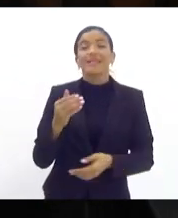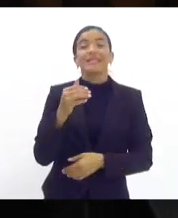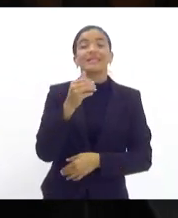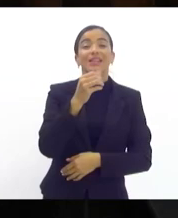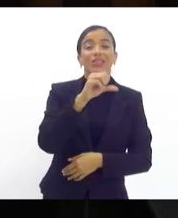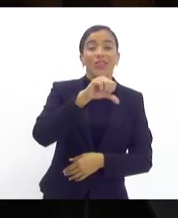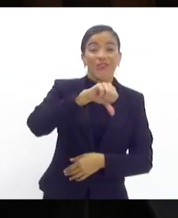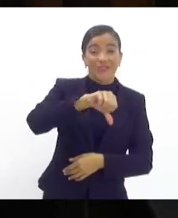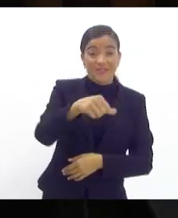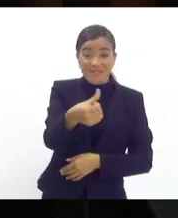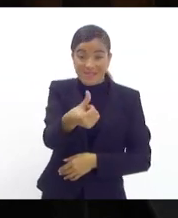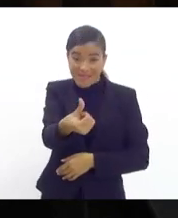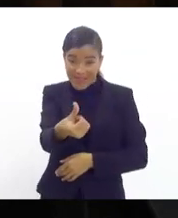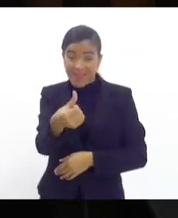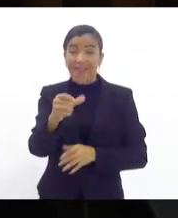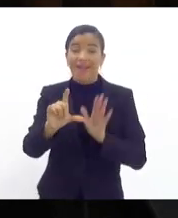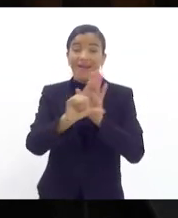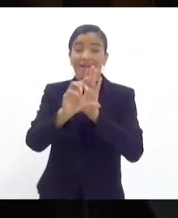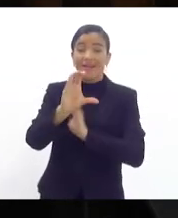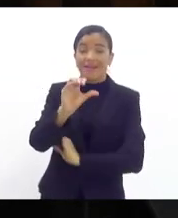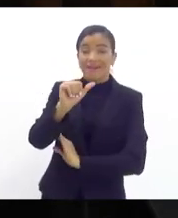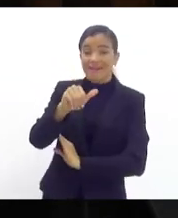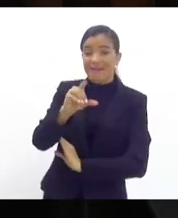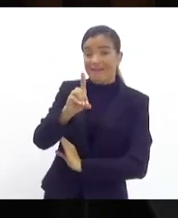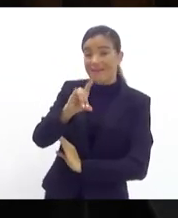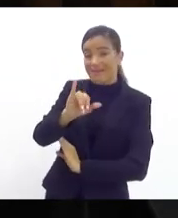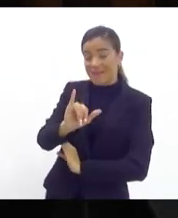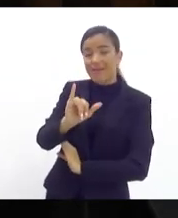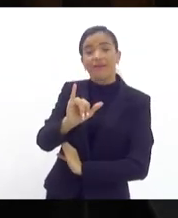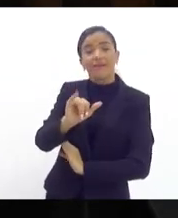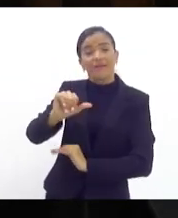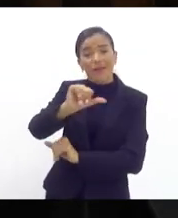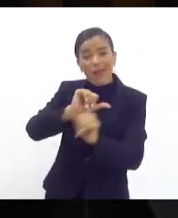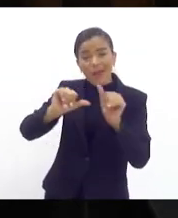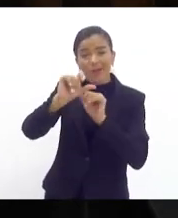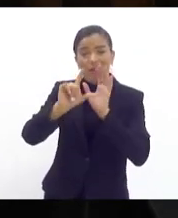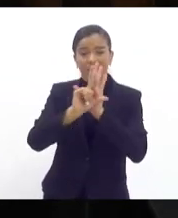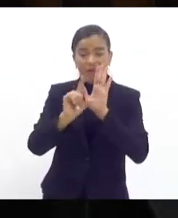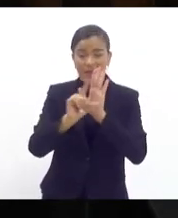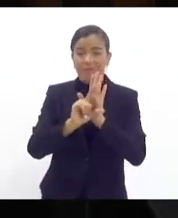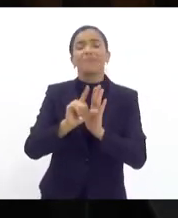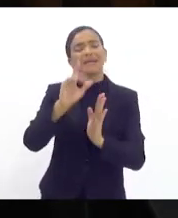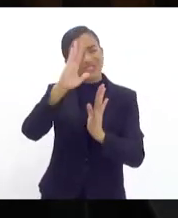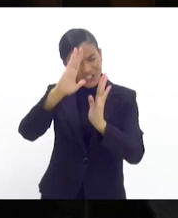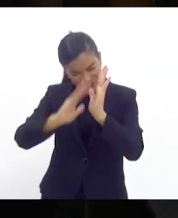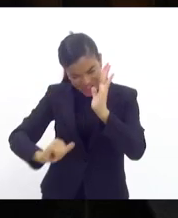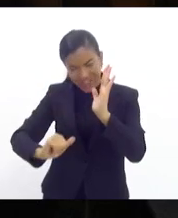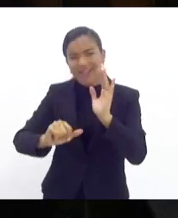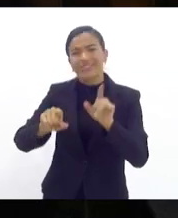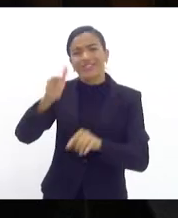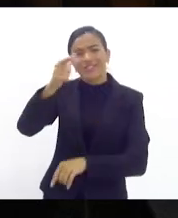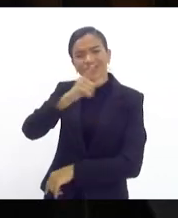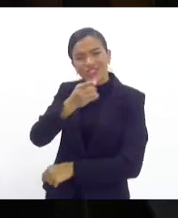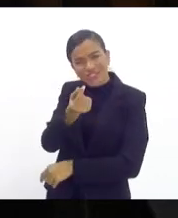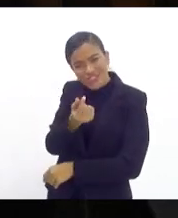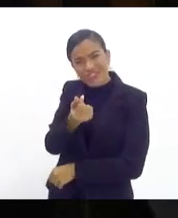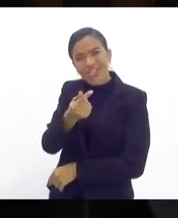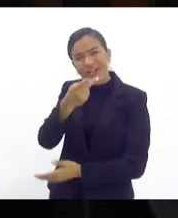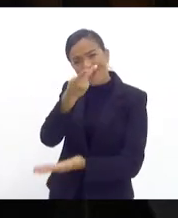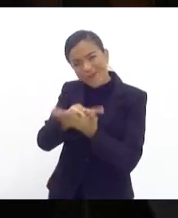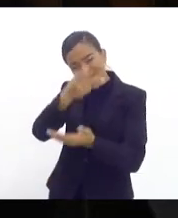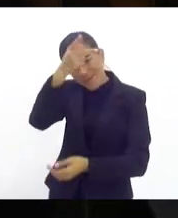a lei Candir, que regulamentou a Constituição para tirar o dinheiro, exatamente, tirar